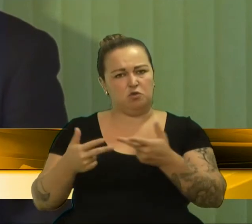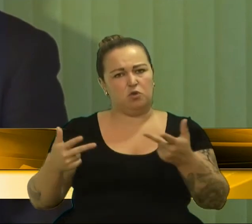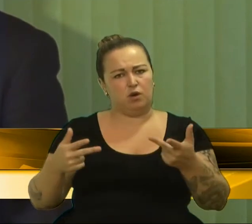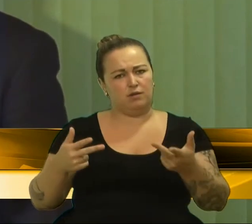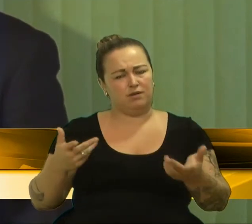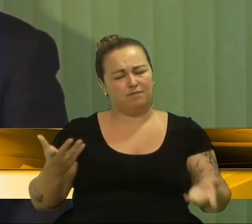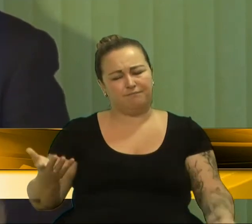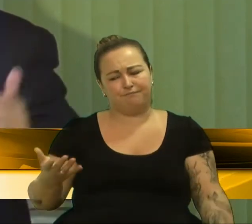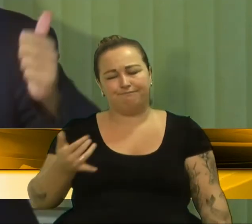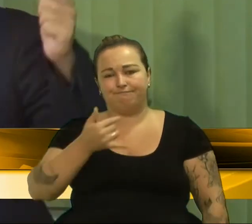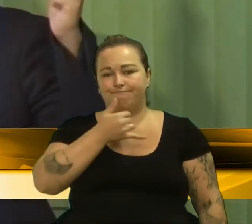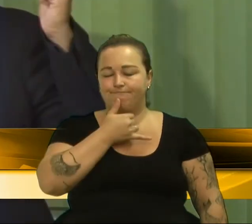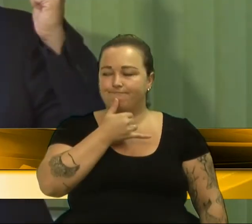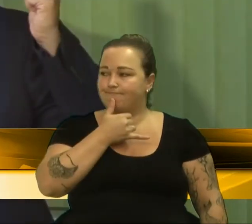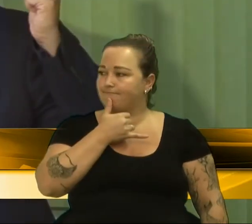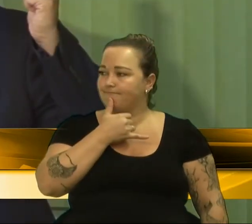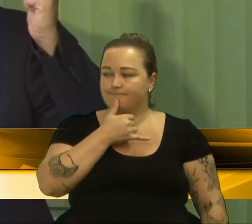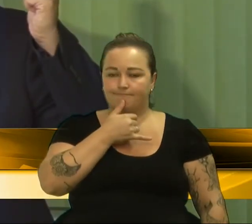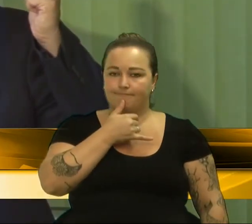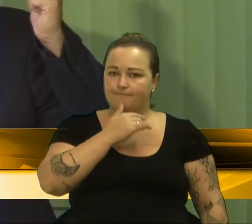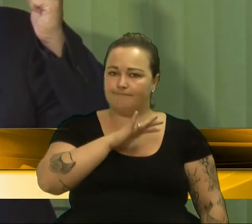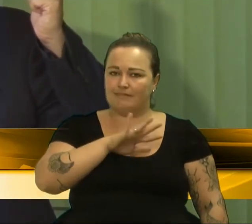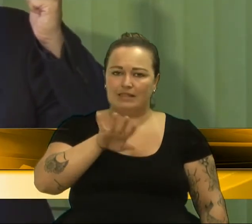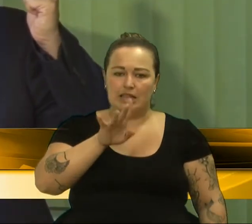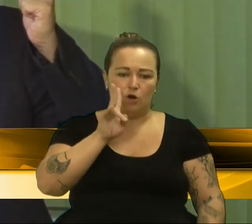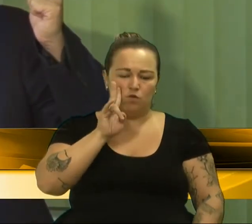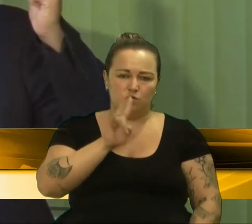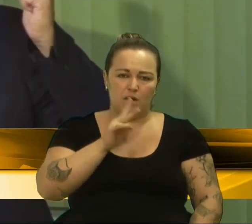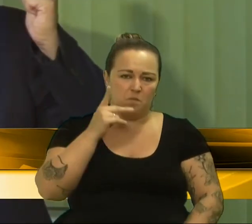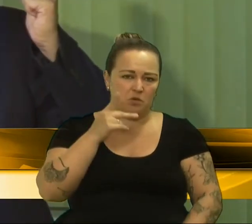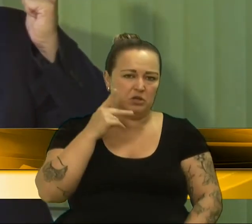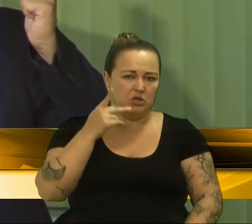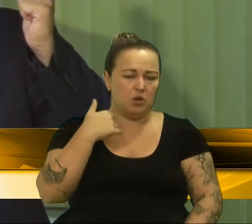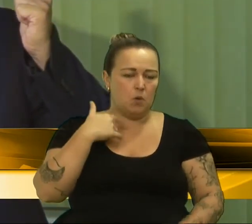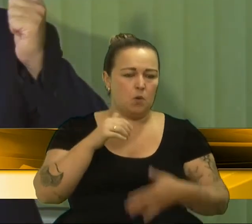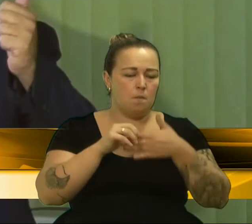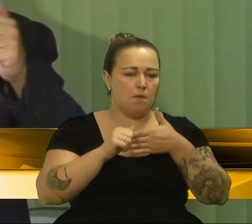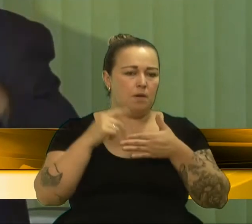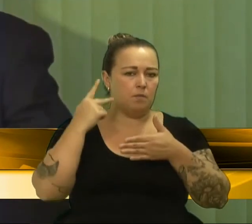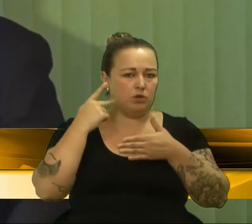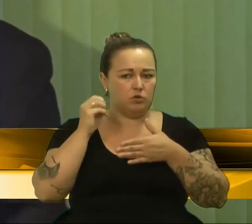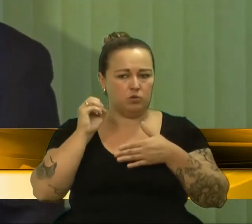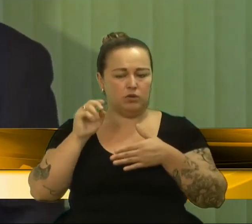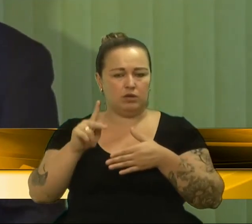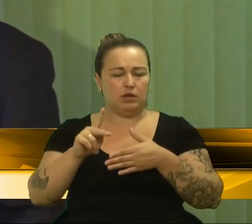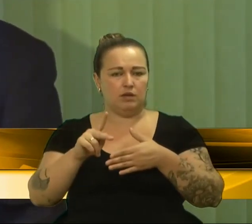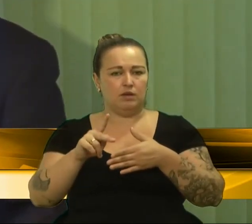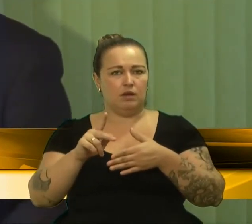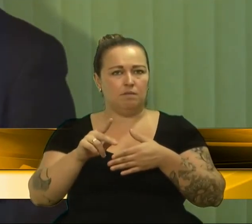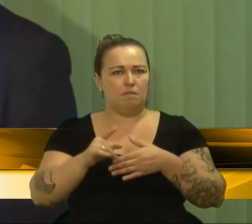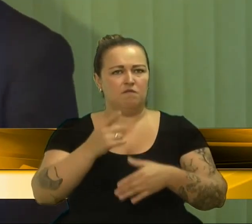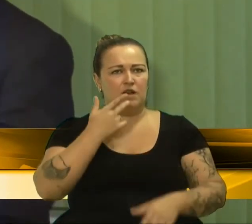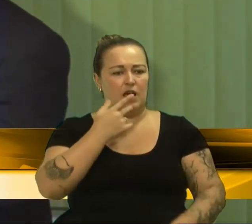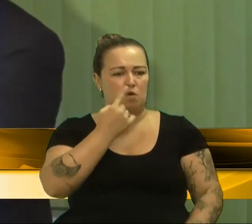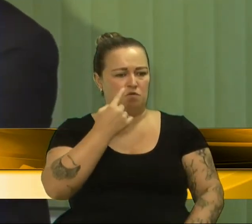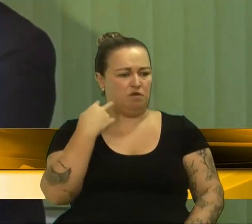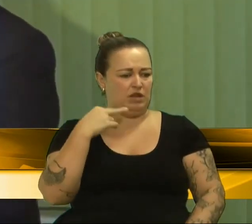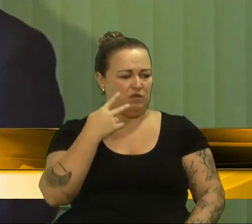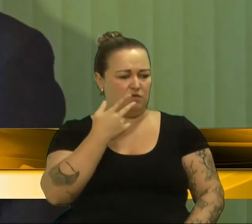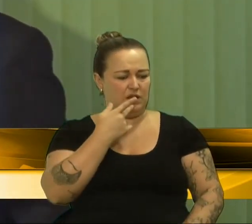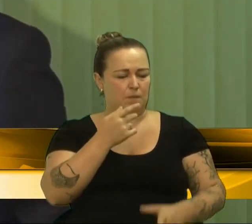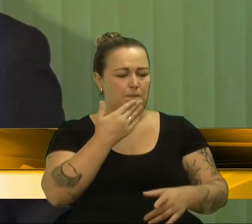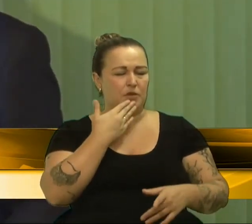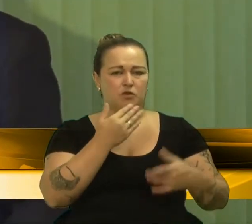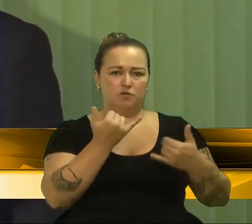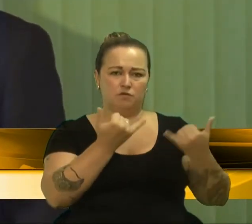triste. Vindo de gente que não acompanha a política, a gente até entende. Mas vindo de um colega dizer que um vereador que faz um